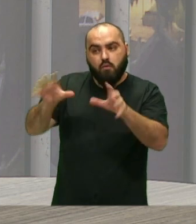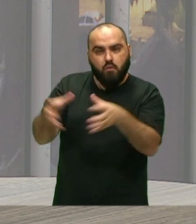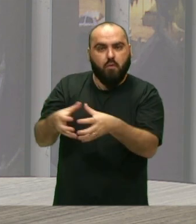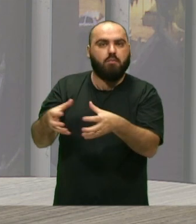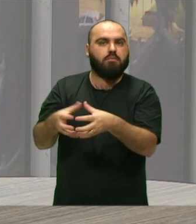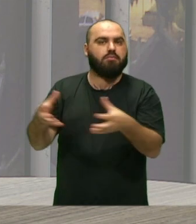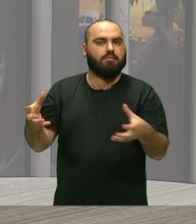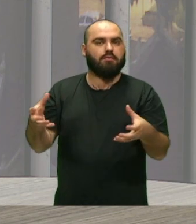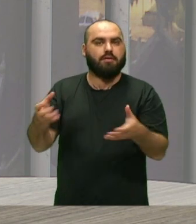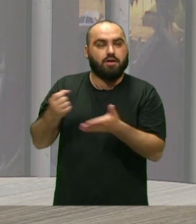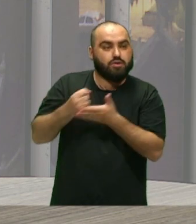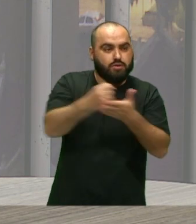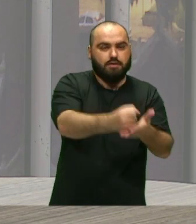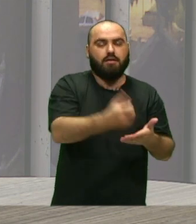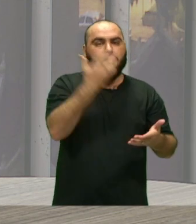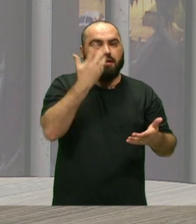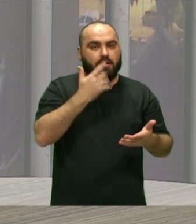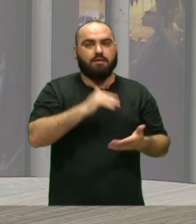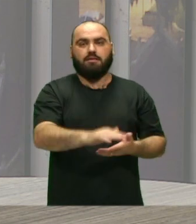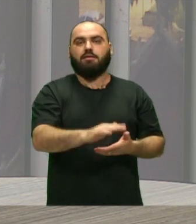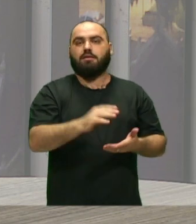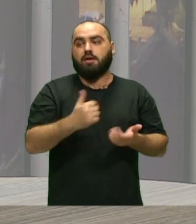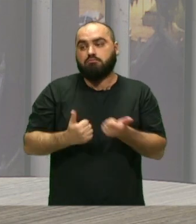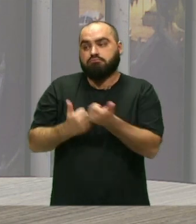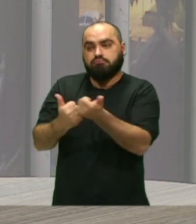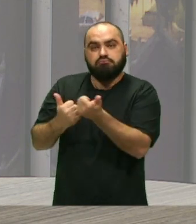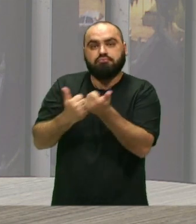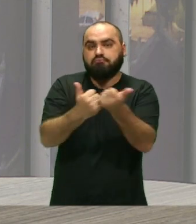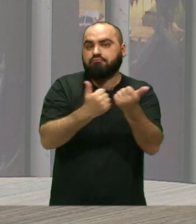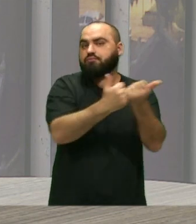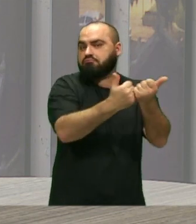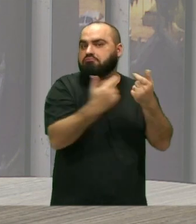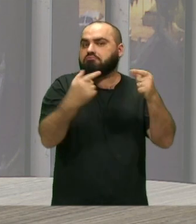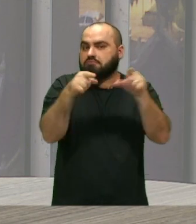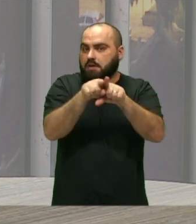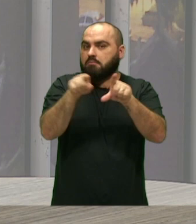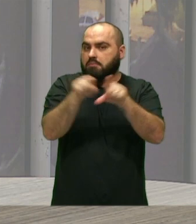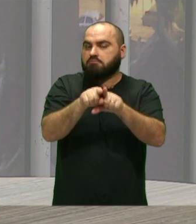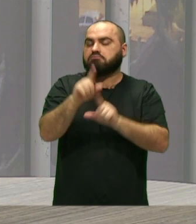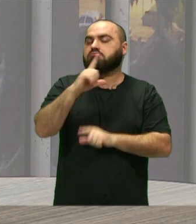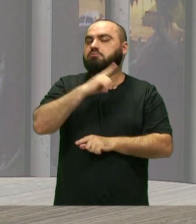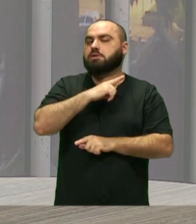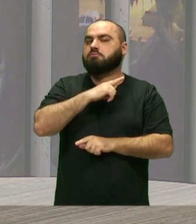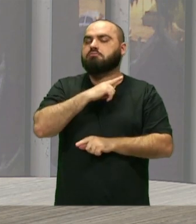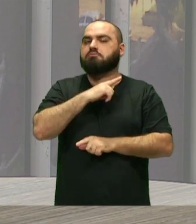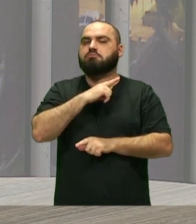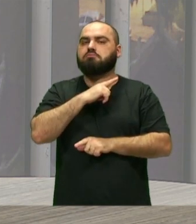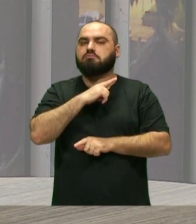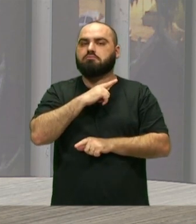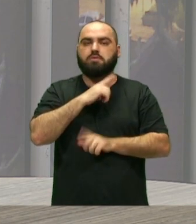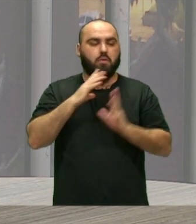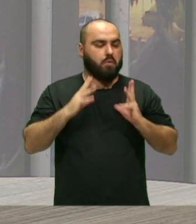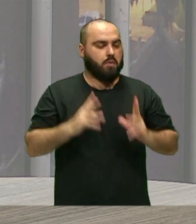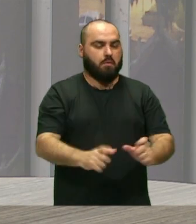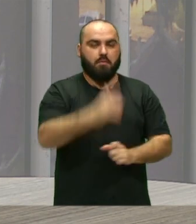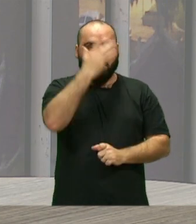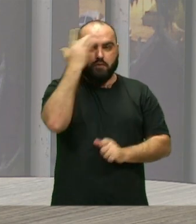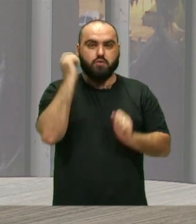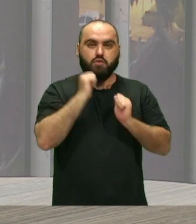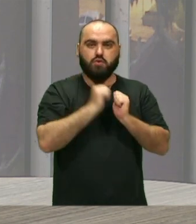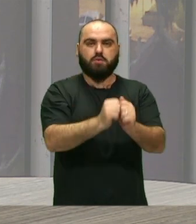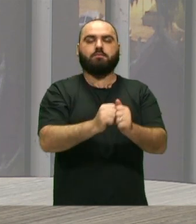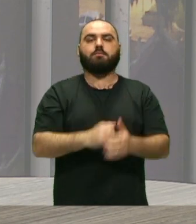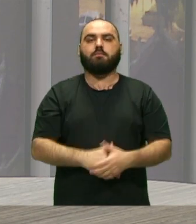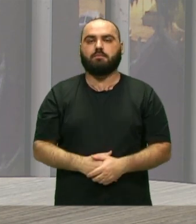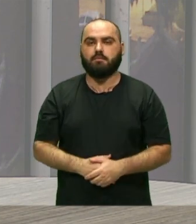Para ajudar com as crianças Para ajudar como apoio A gente também Conta com essas Com todo mundo junto E